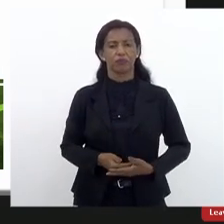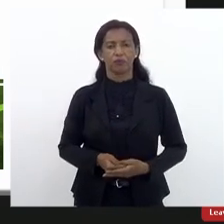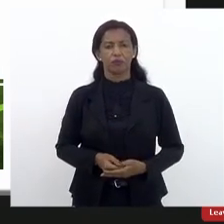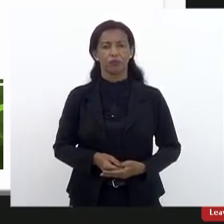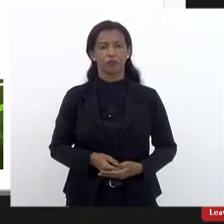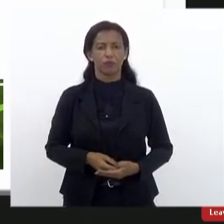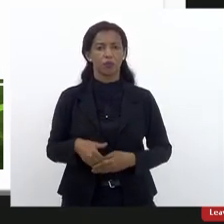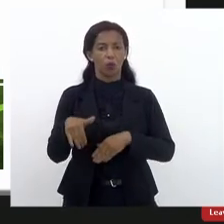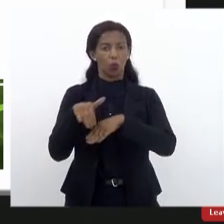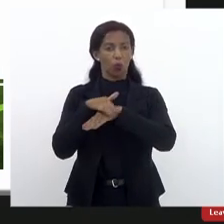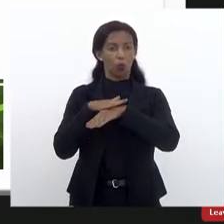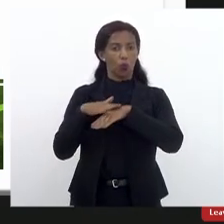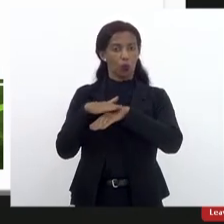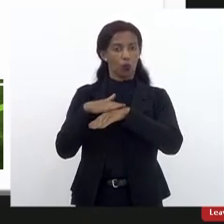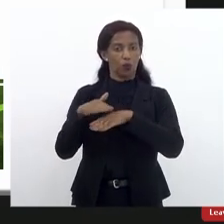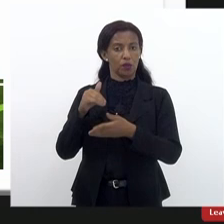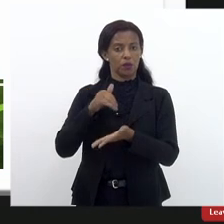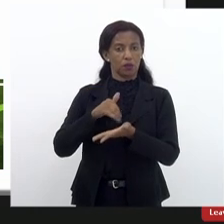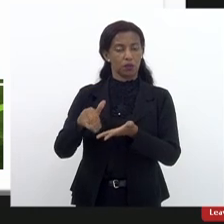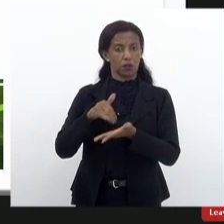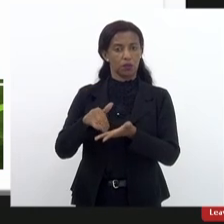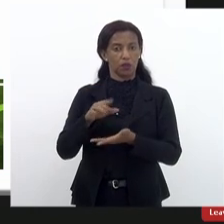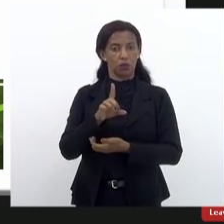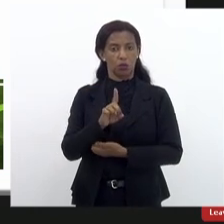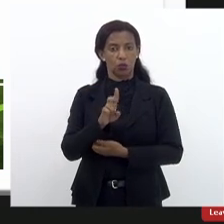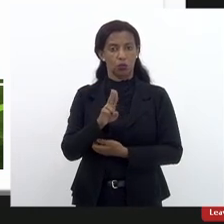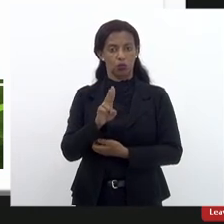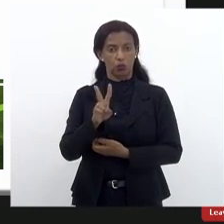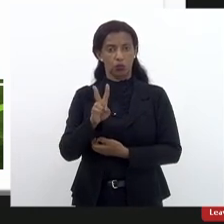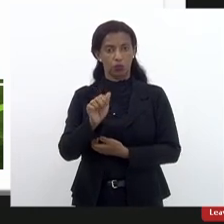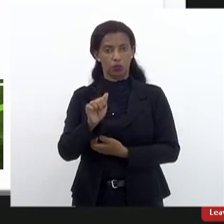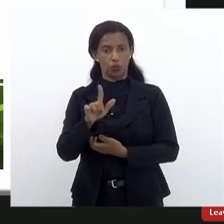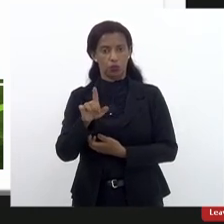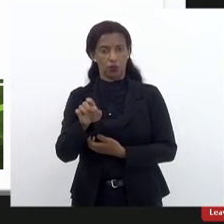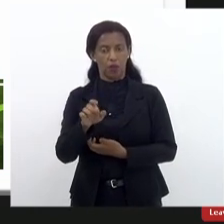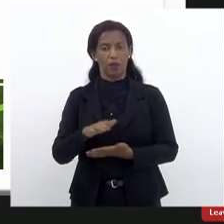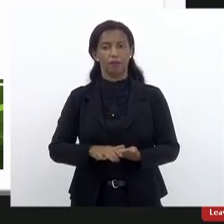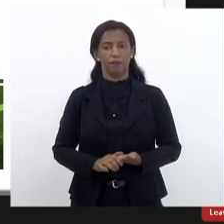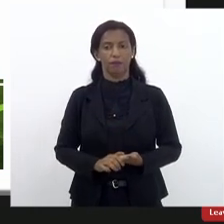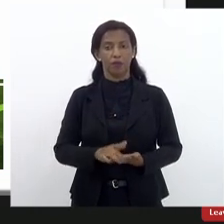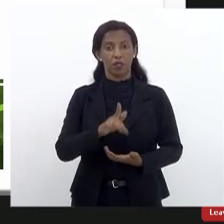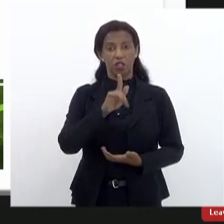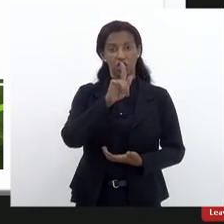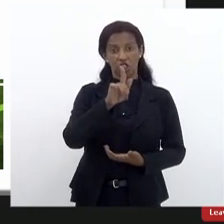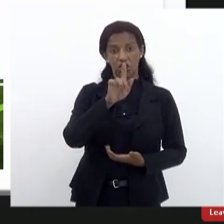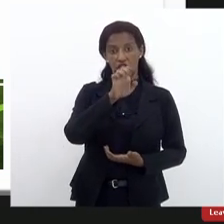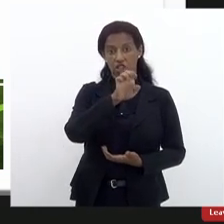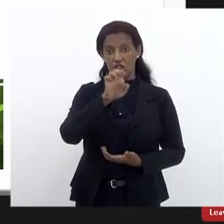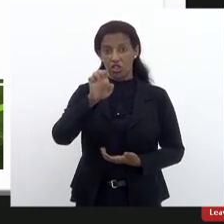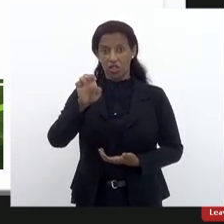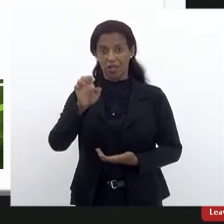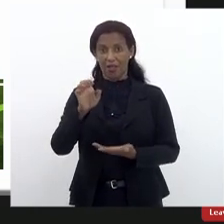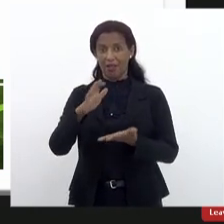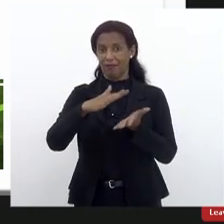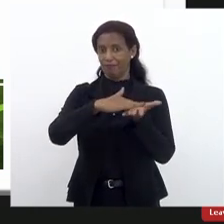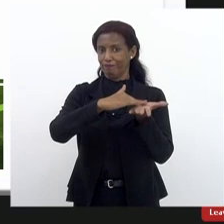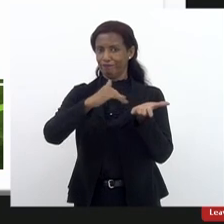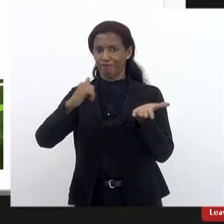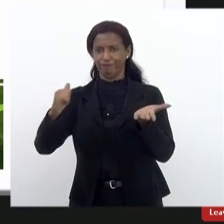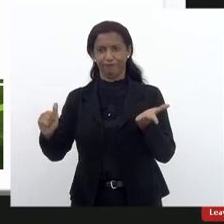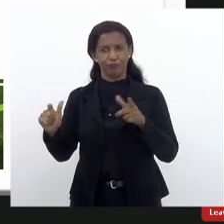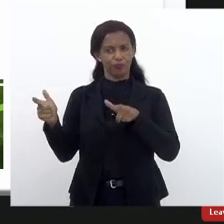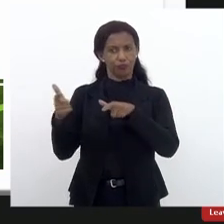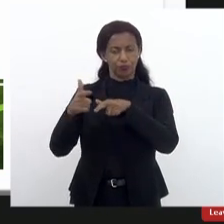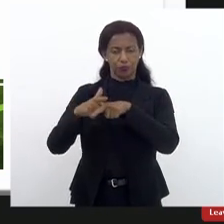numa conversa com o secretário Alexandre Duvali. As GEs foram retiradas, teve uma diminuição de GEs no